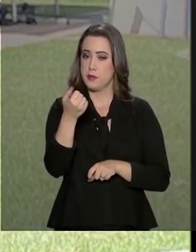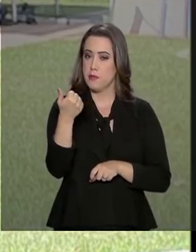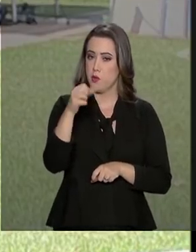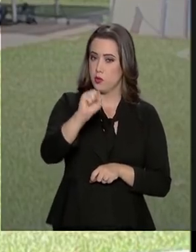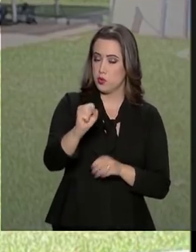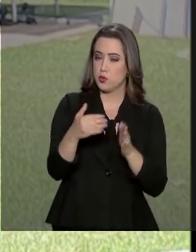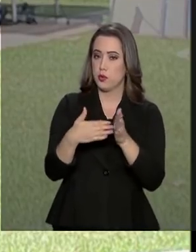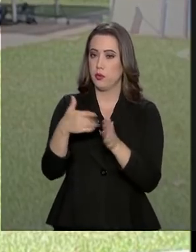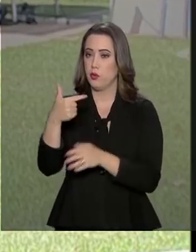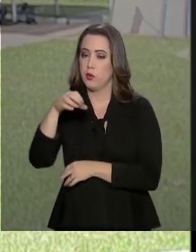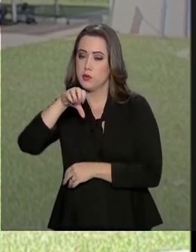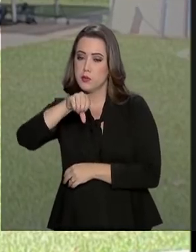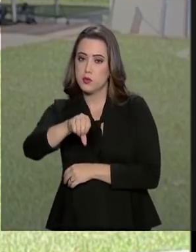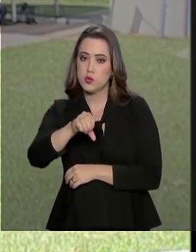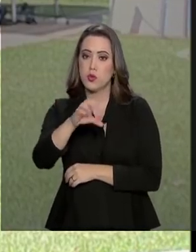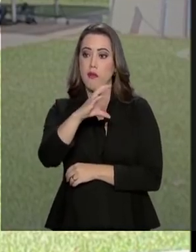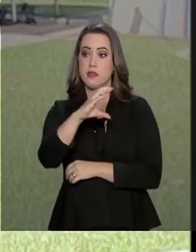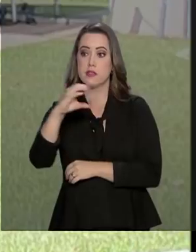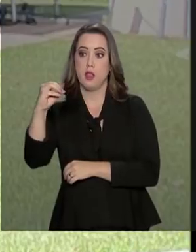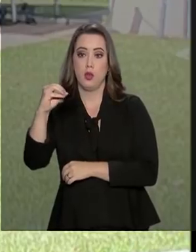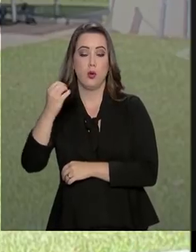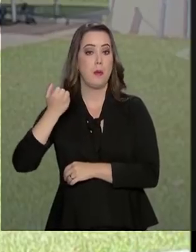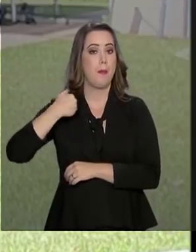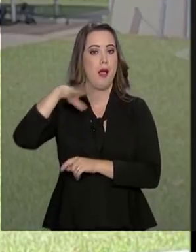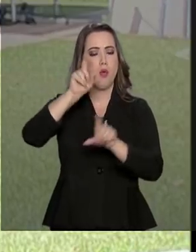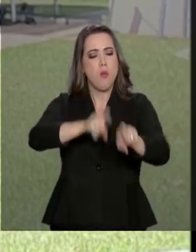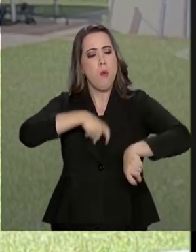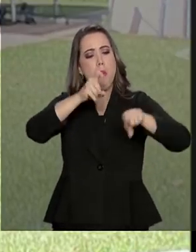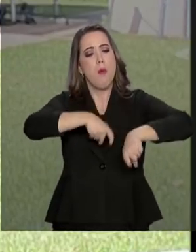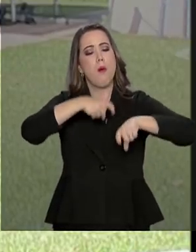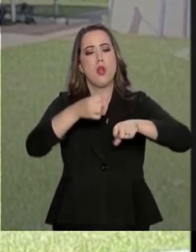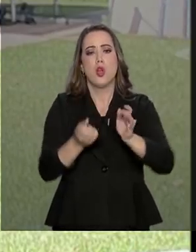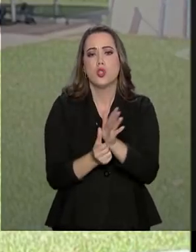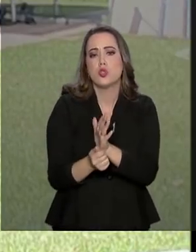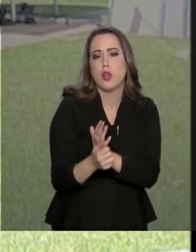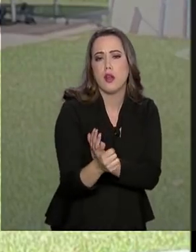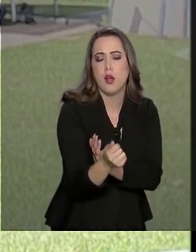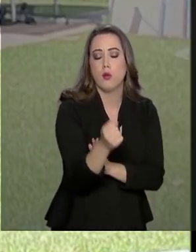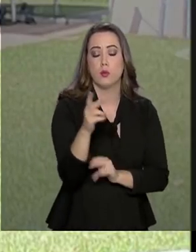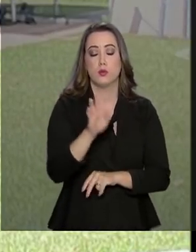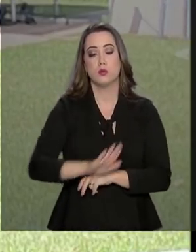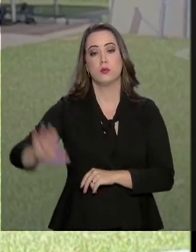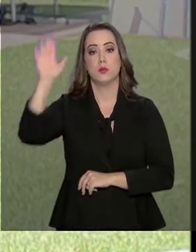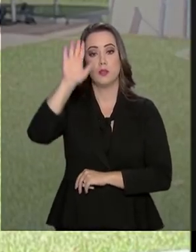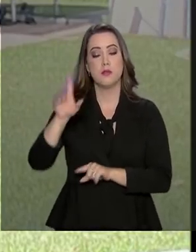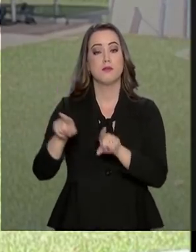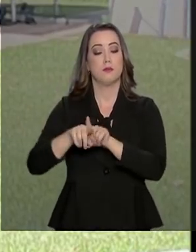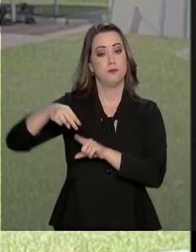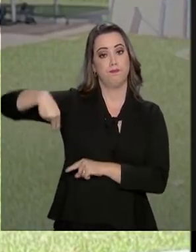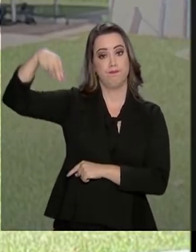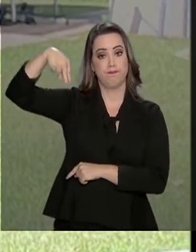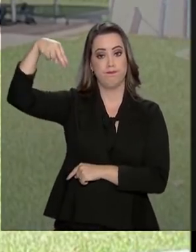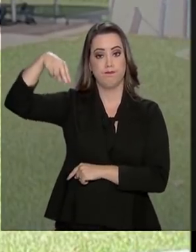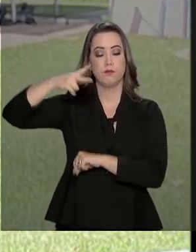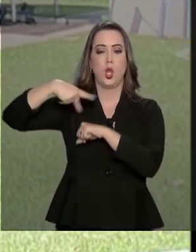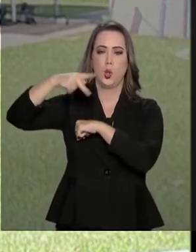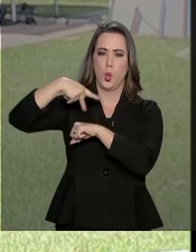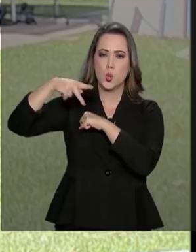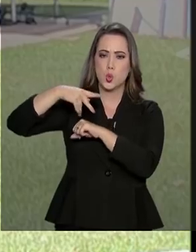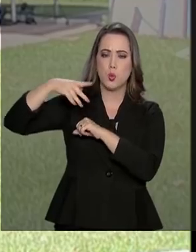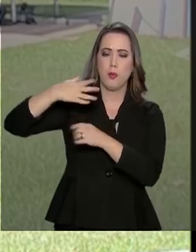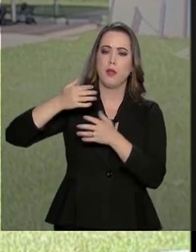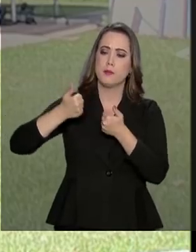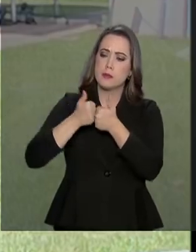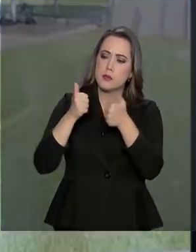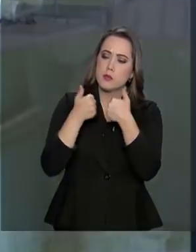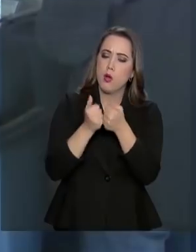centro-oeste, centro-oeste que tem a maior produção de grãos do país e a região norte do país esse anúncio foi feito hoje